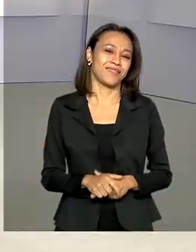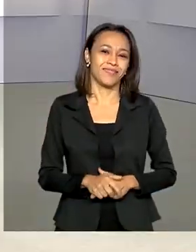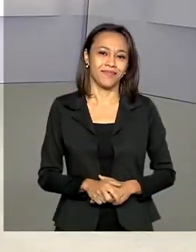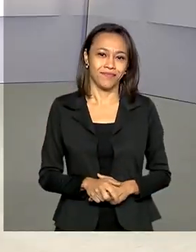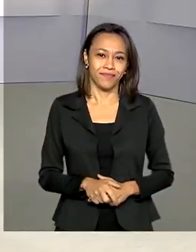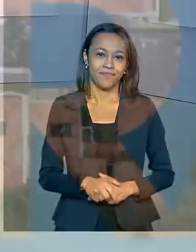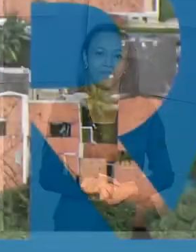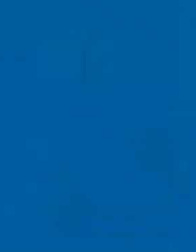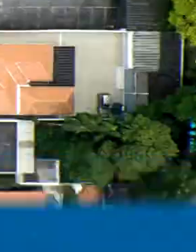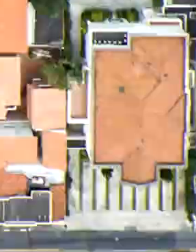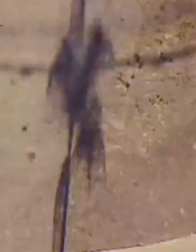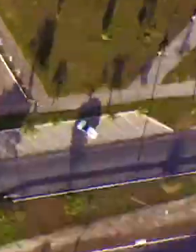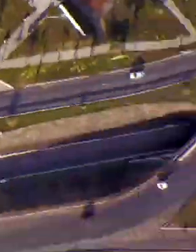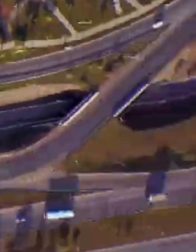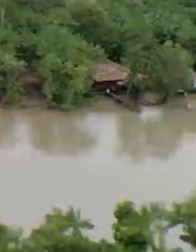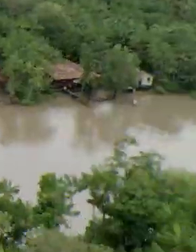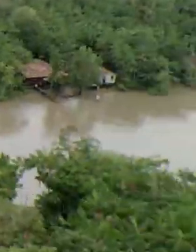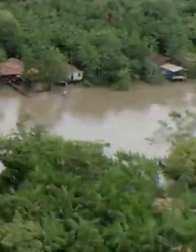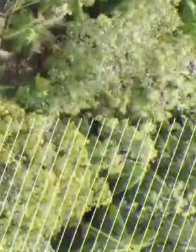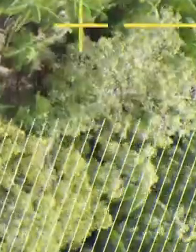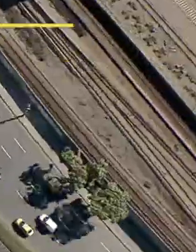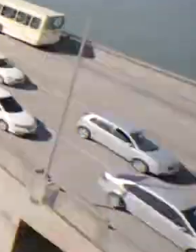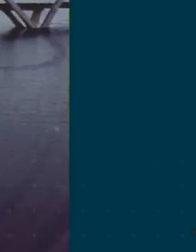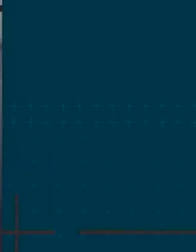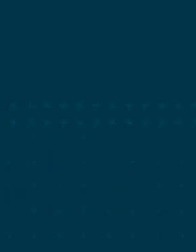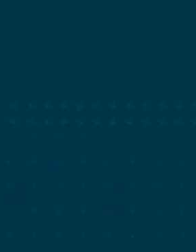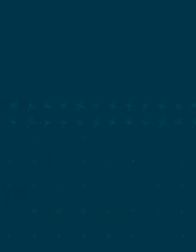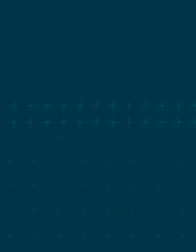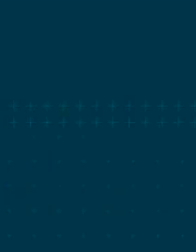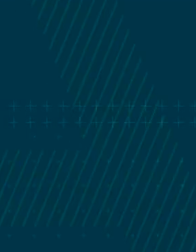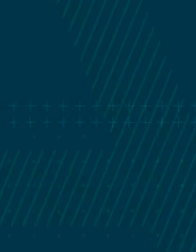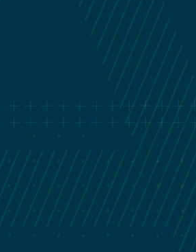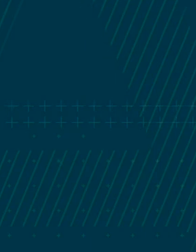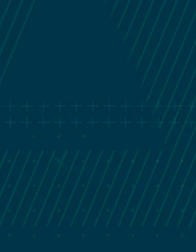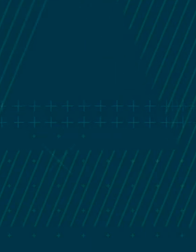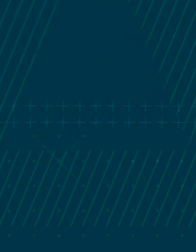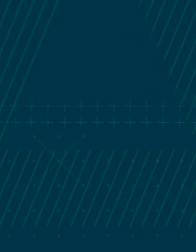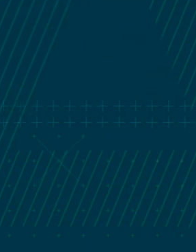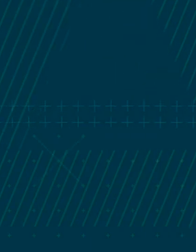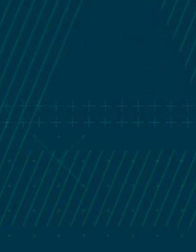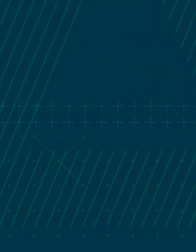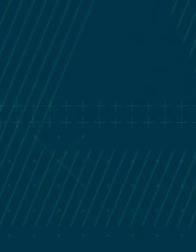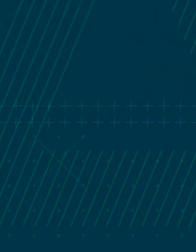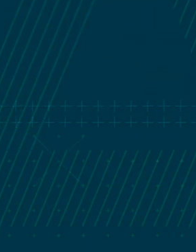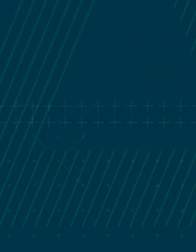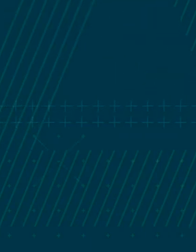e Legendas por Quintena Coelho